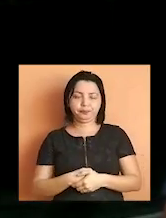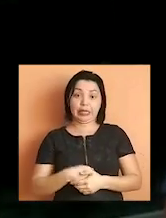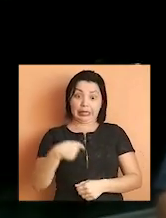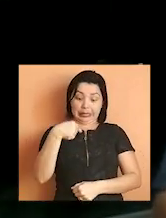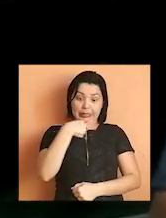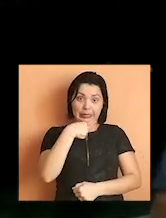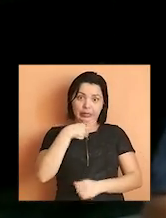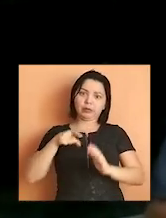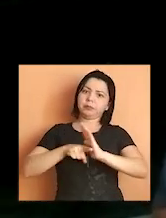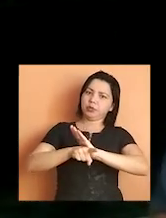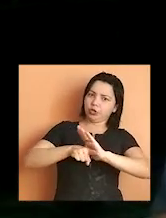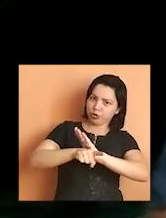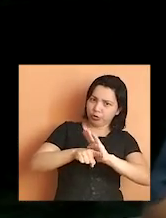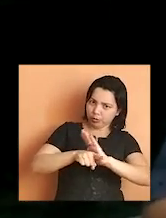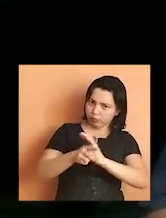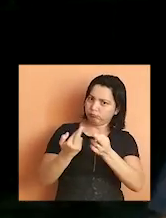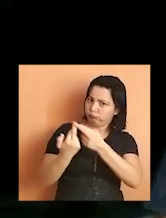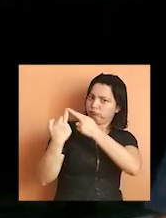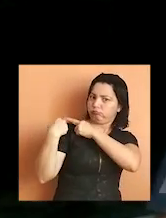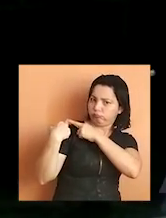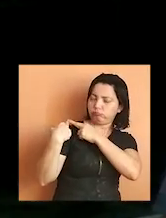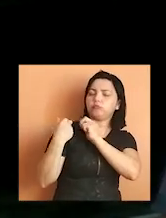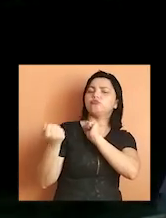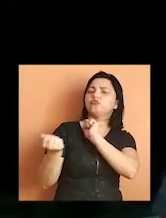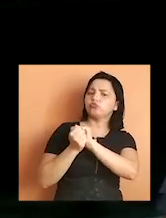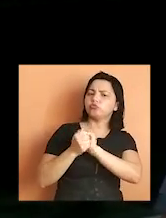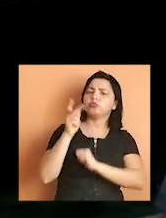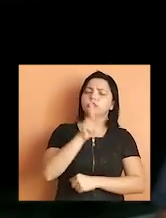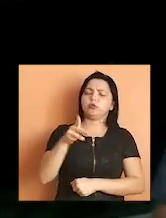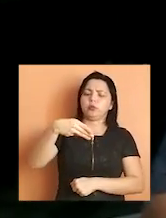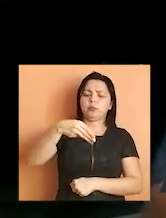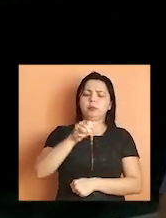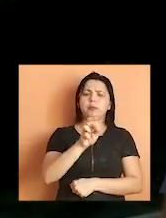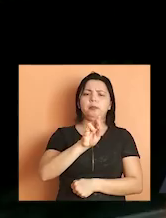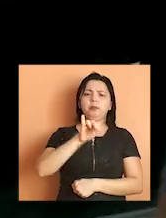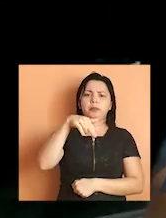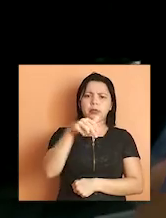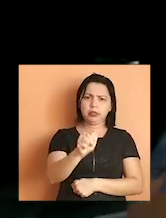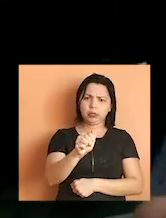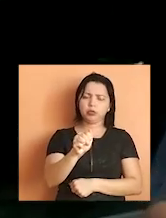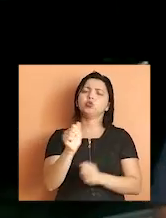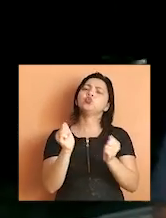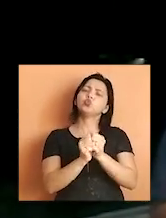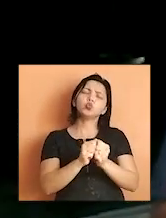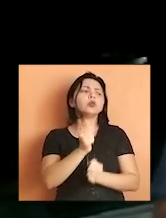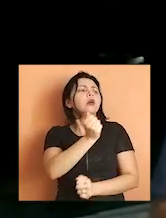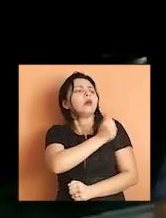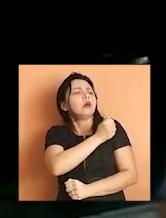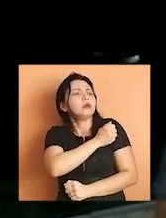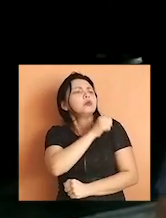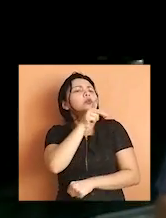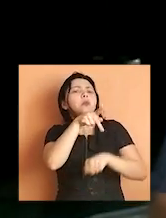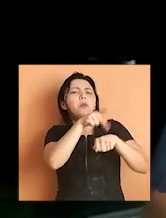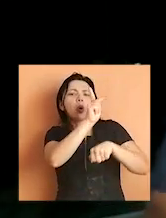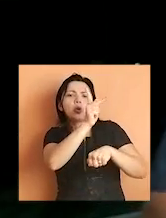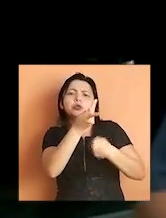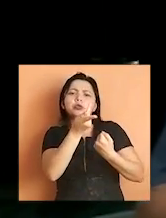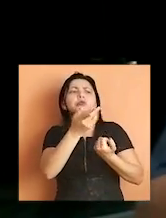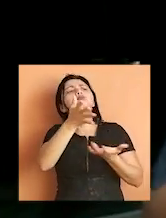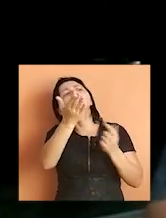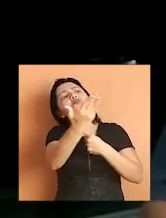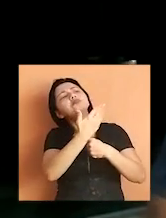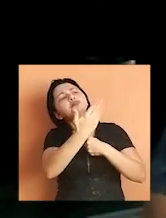É o pesquisador responsável juntamente com a professora Marina Noli, alunos de graduação e pós-graduação como colaboradores.